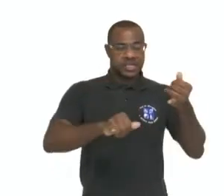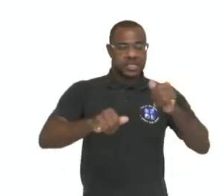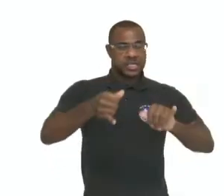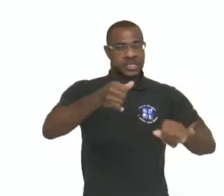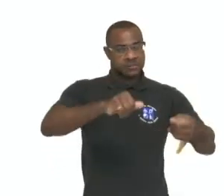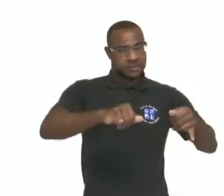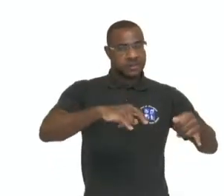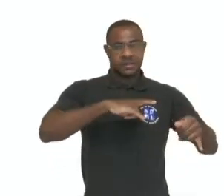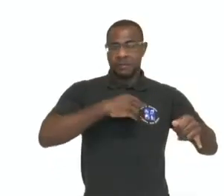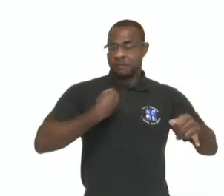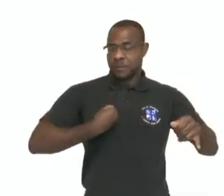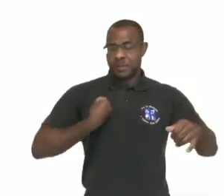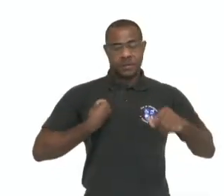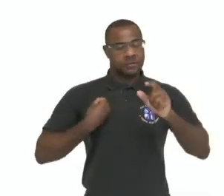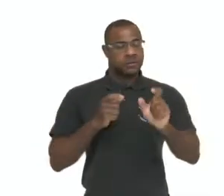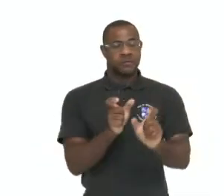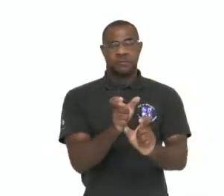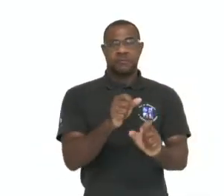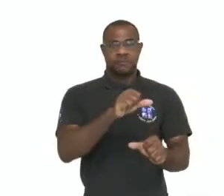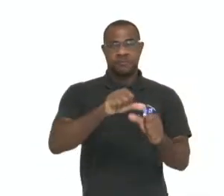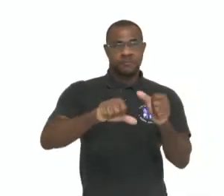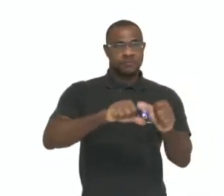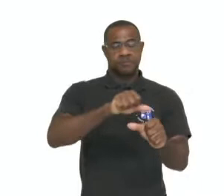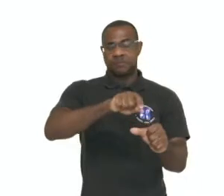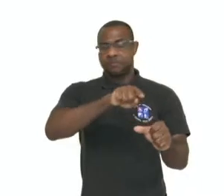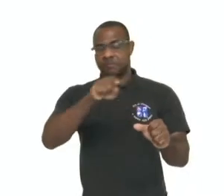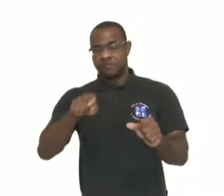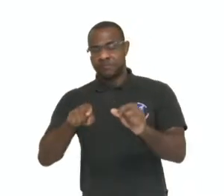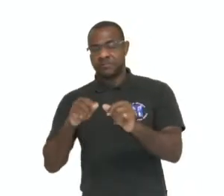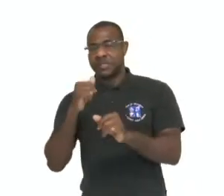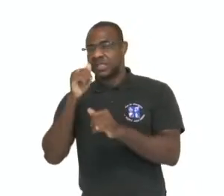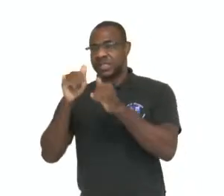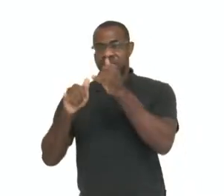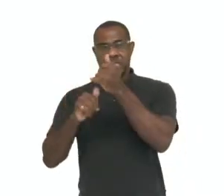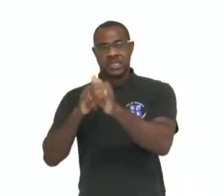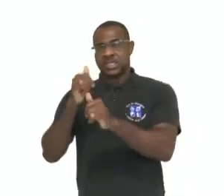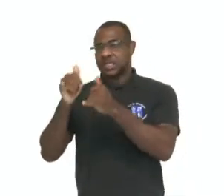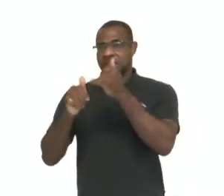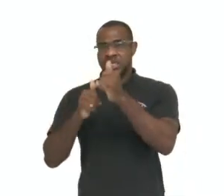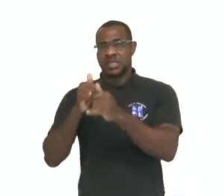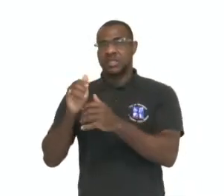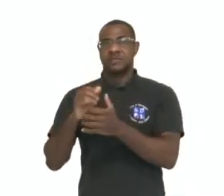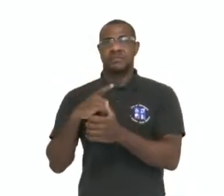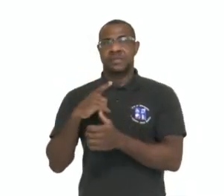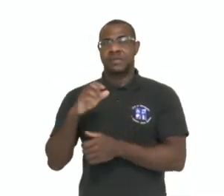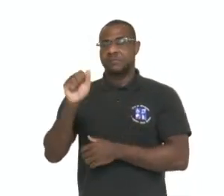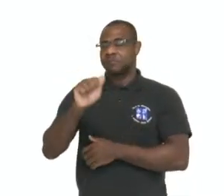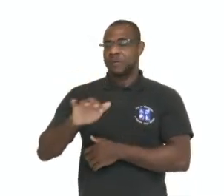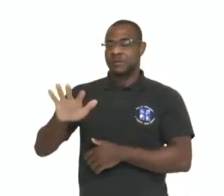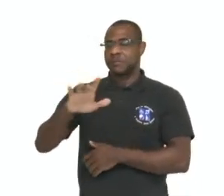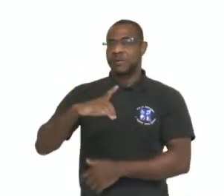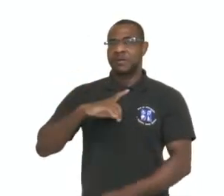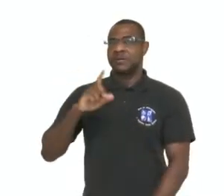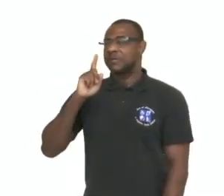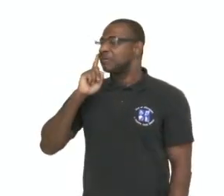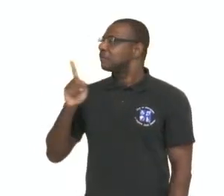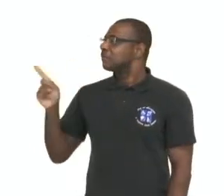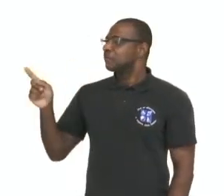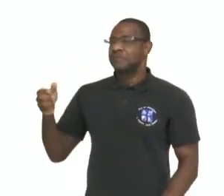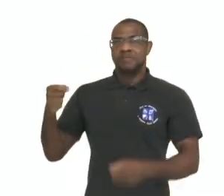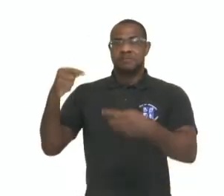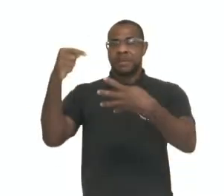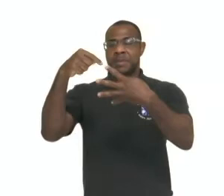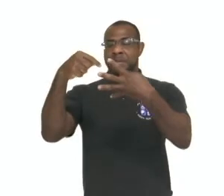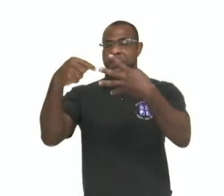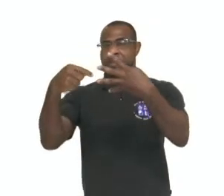nela, vai transformar em energia elétrica. E aqui nós temos uma imagem, né? De uma pilha ali descrevendo ali a